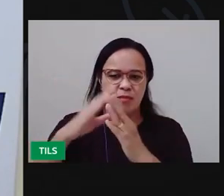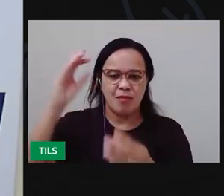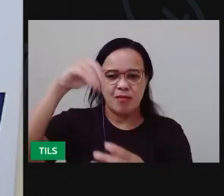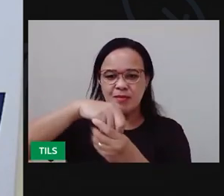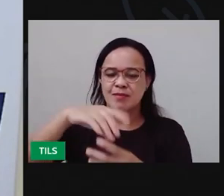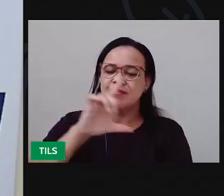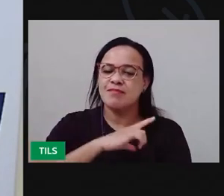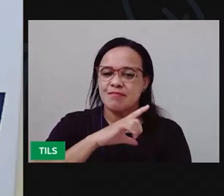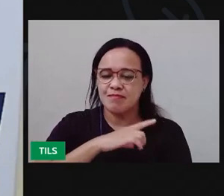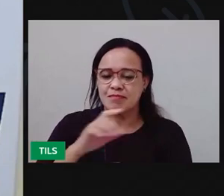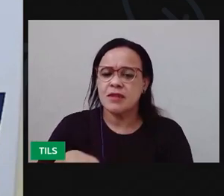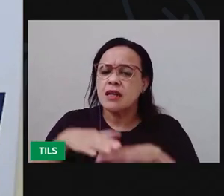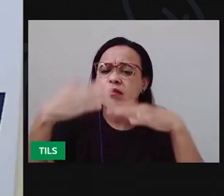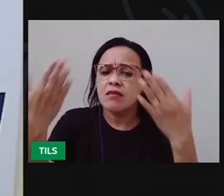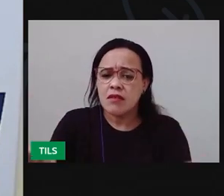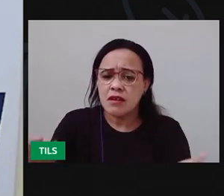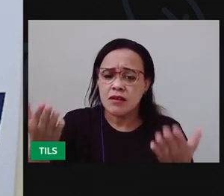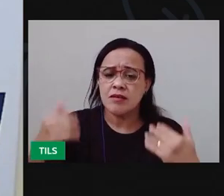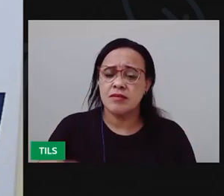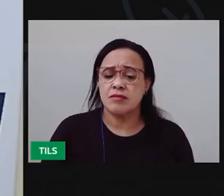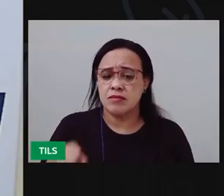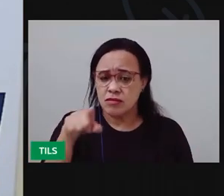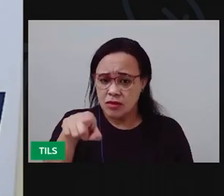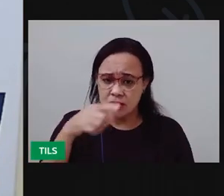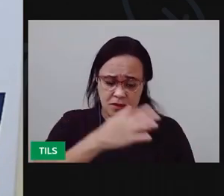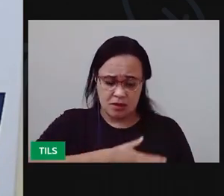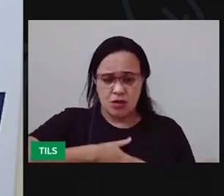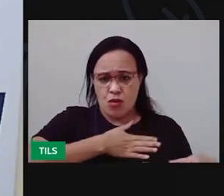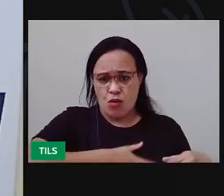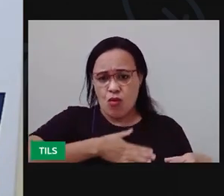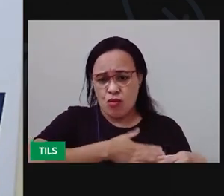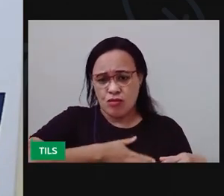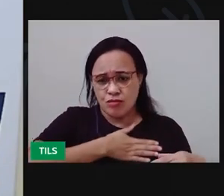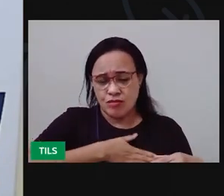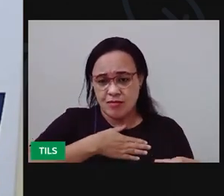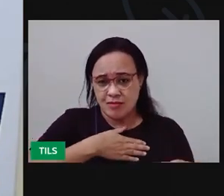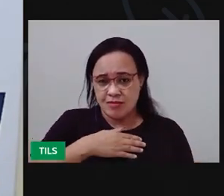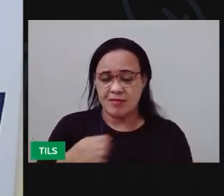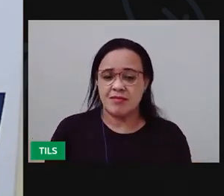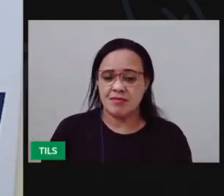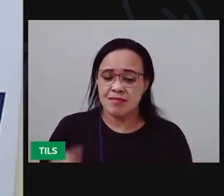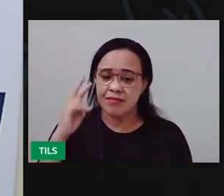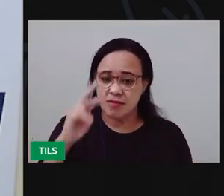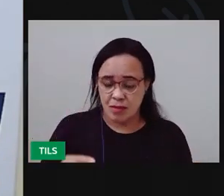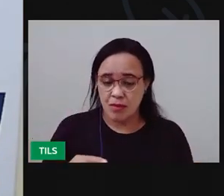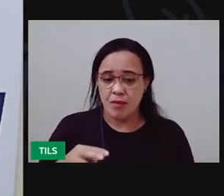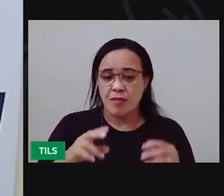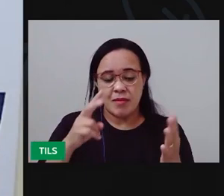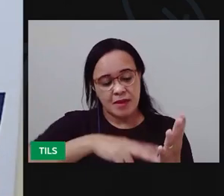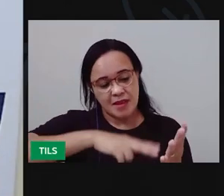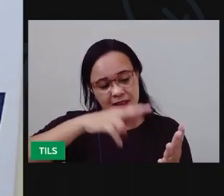Então, vocês gostaram? Gostaram dessa literatura de Cordel?